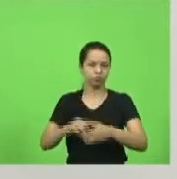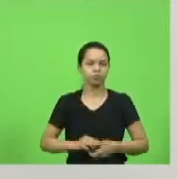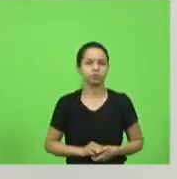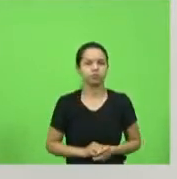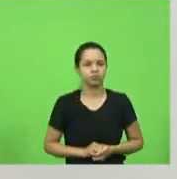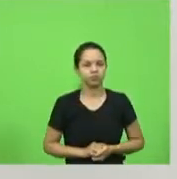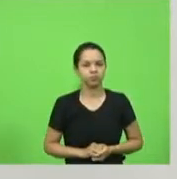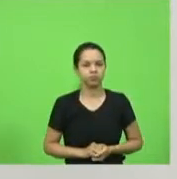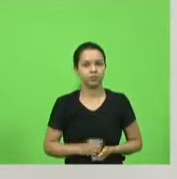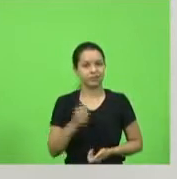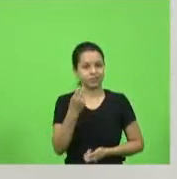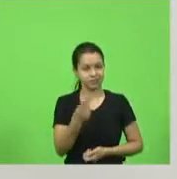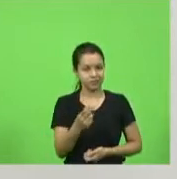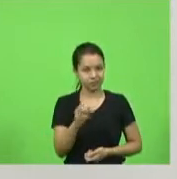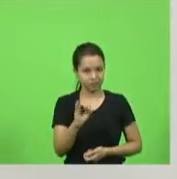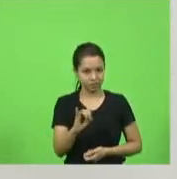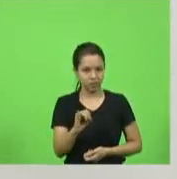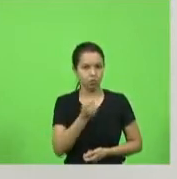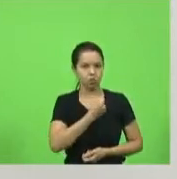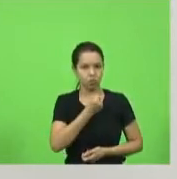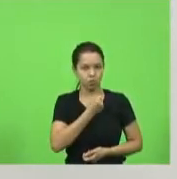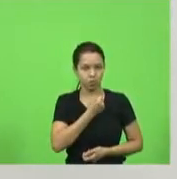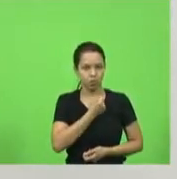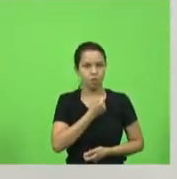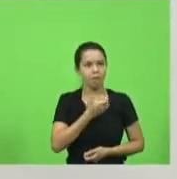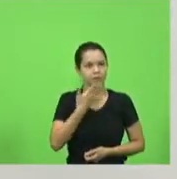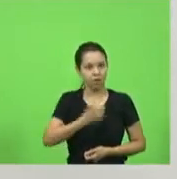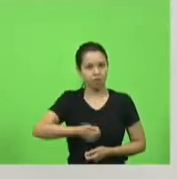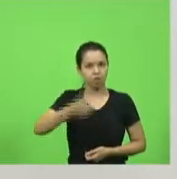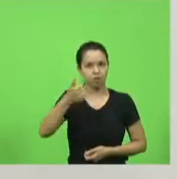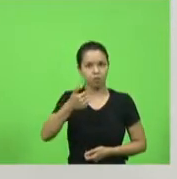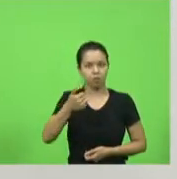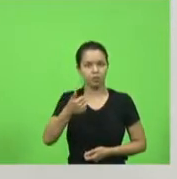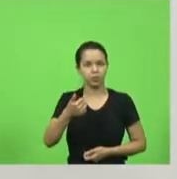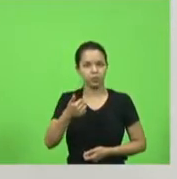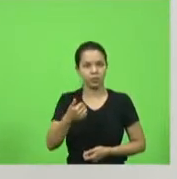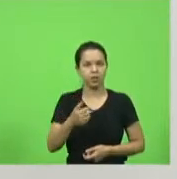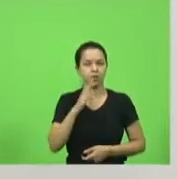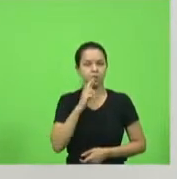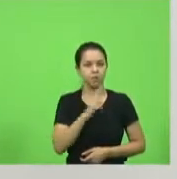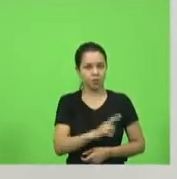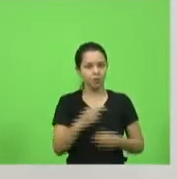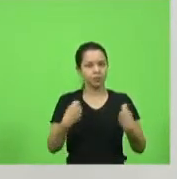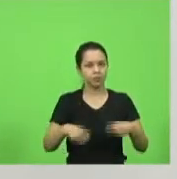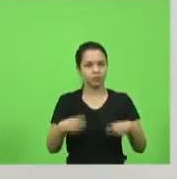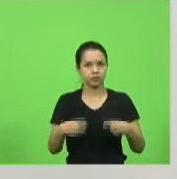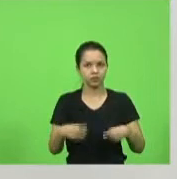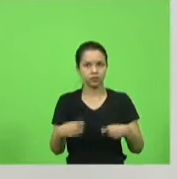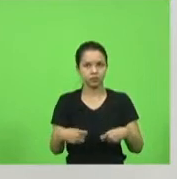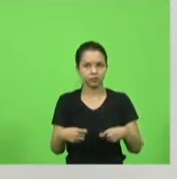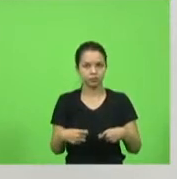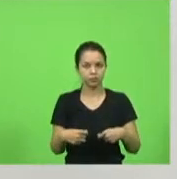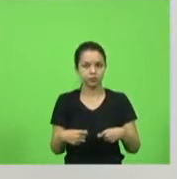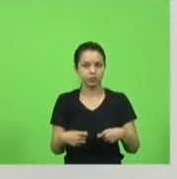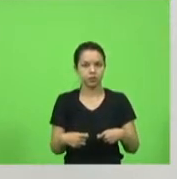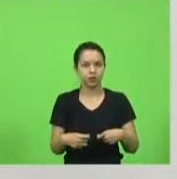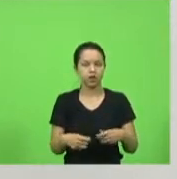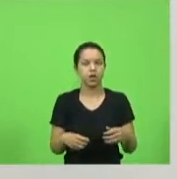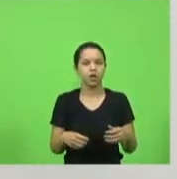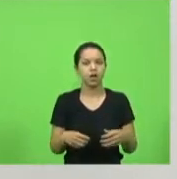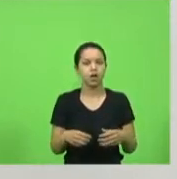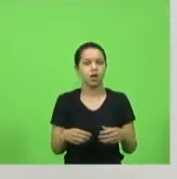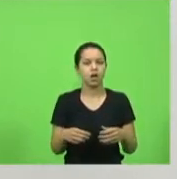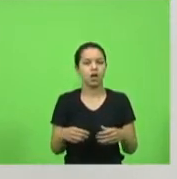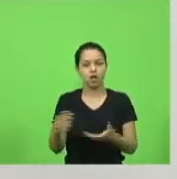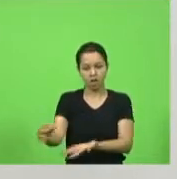se for o critério para o número de habitantes, melhor ainda. Essa resposta tem que ser dada. Como eu disse, ninguém está recebendo, ninguém